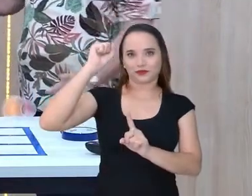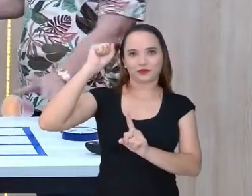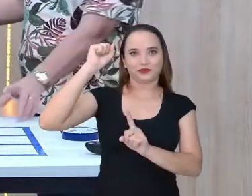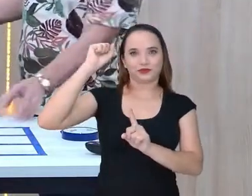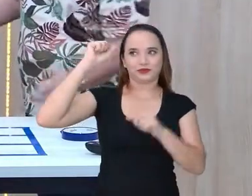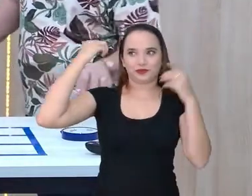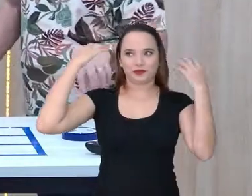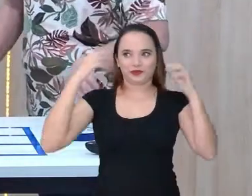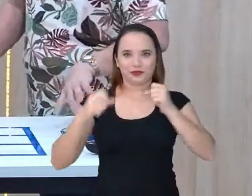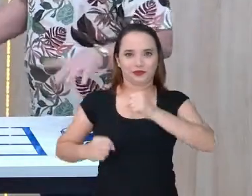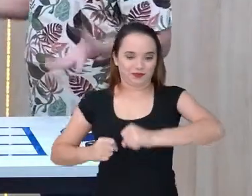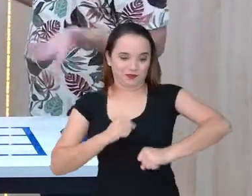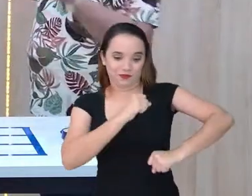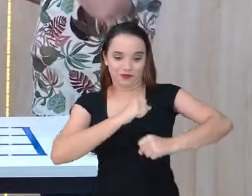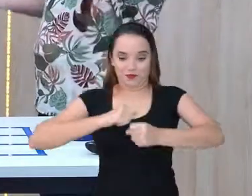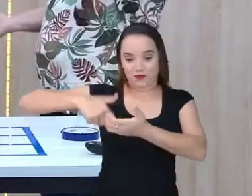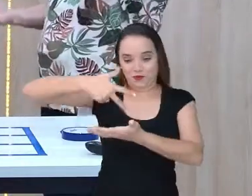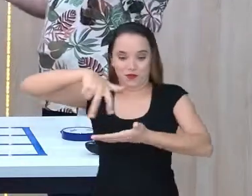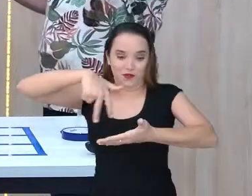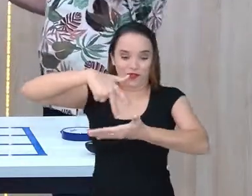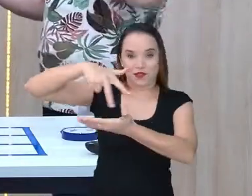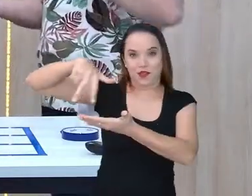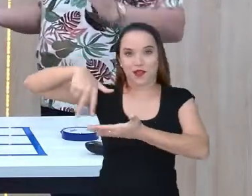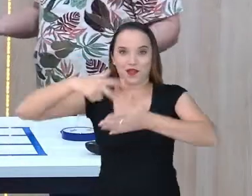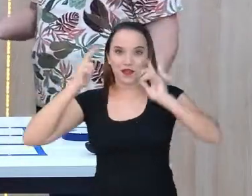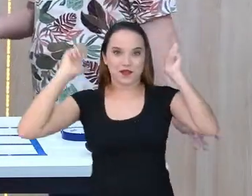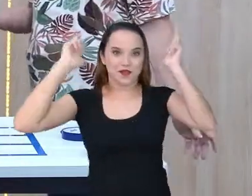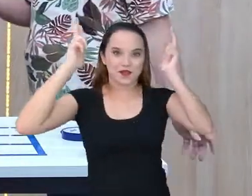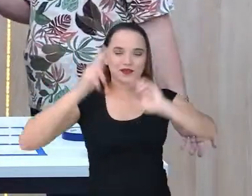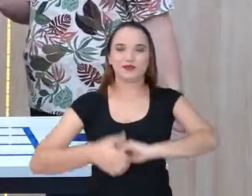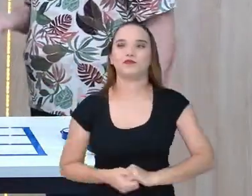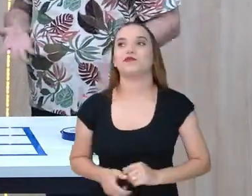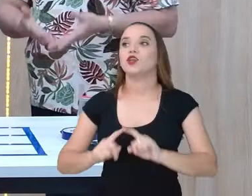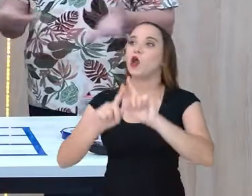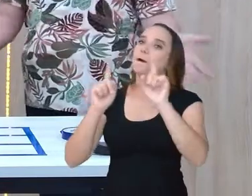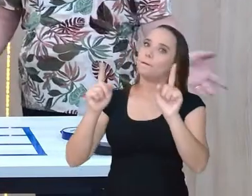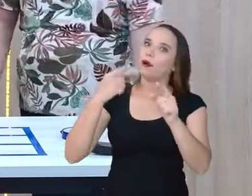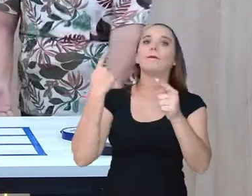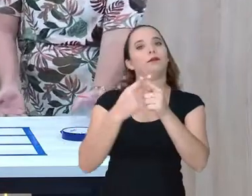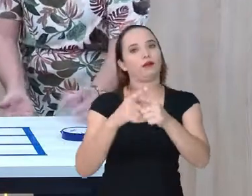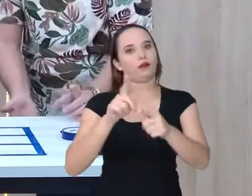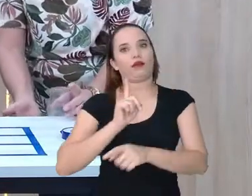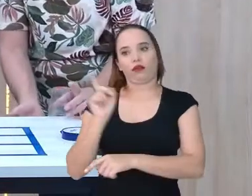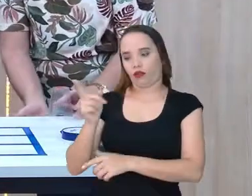Aê! Mas da coordenadora, amiga. pensei a ver que você segura. Mas é porque ela não treinou.